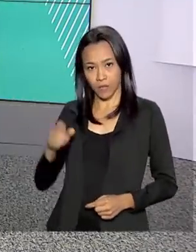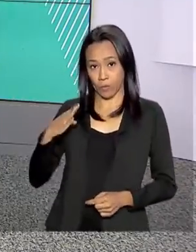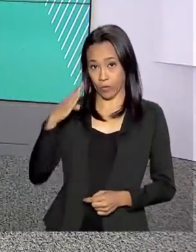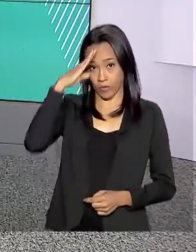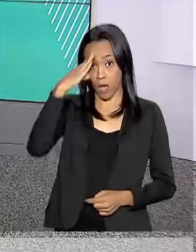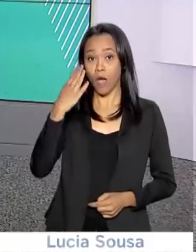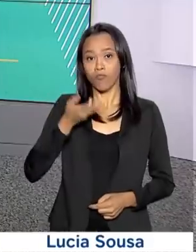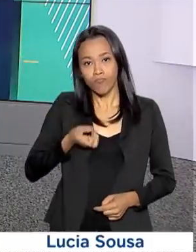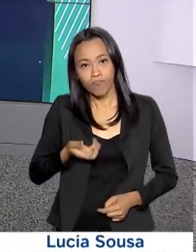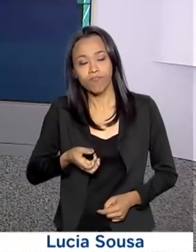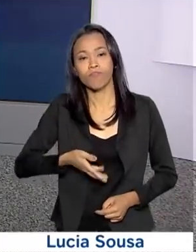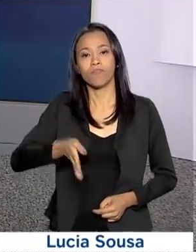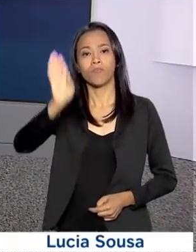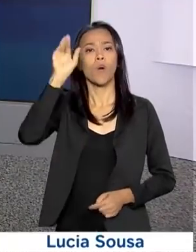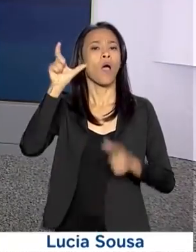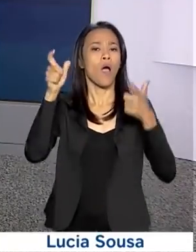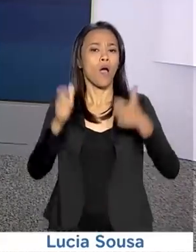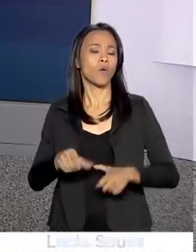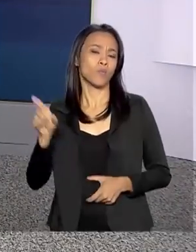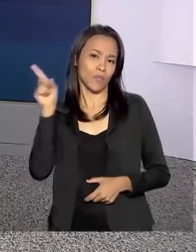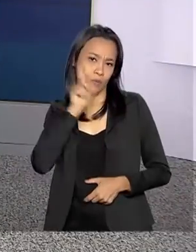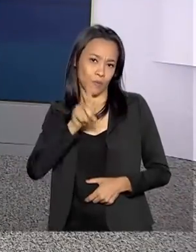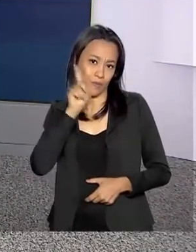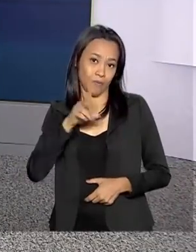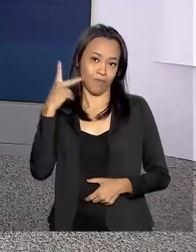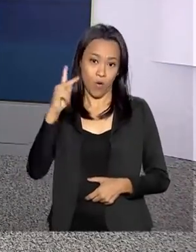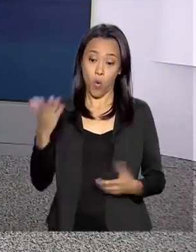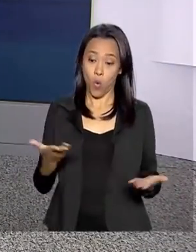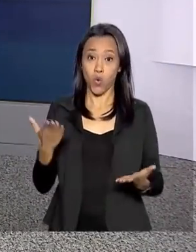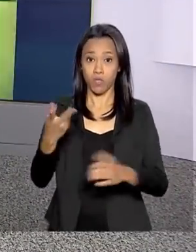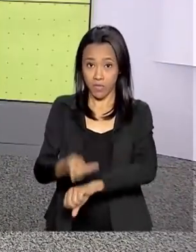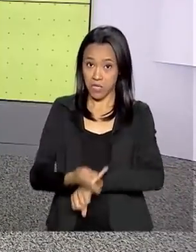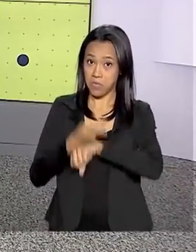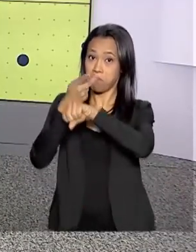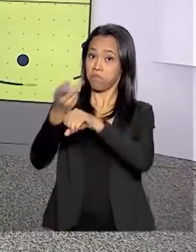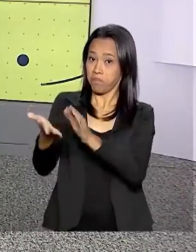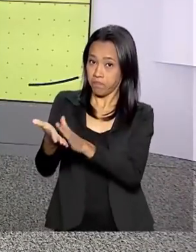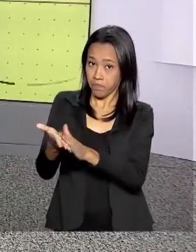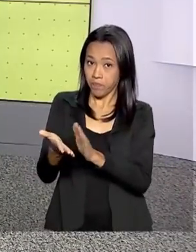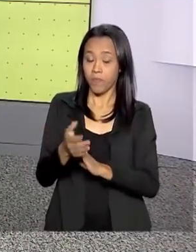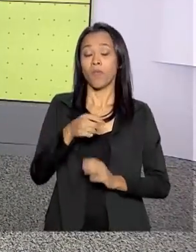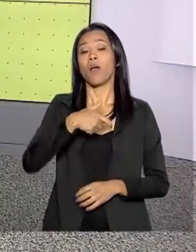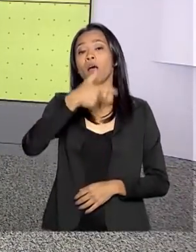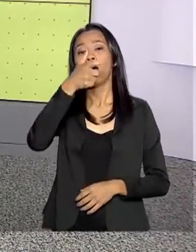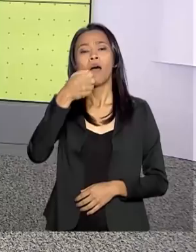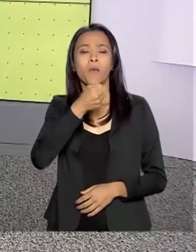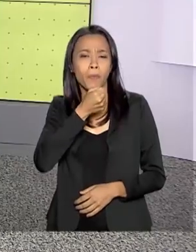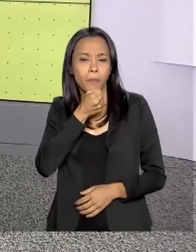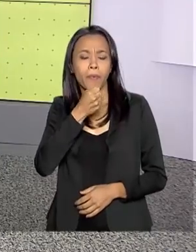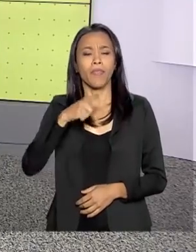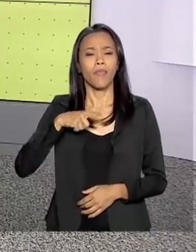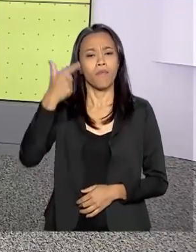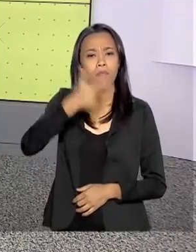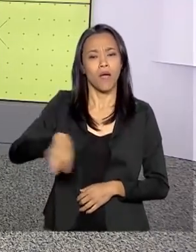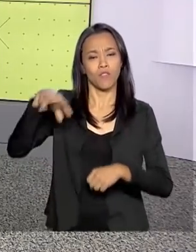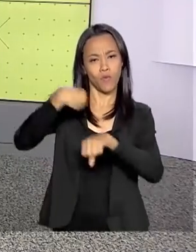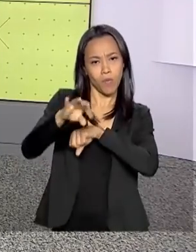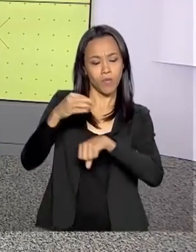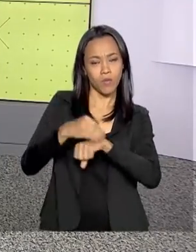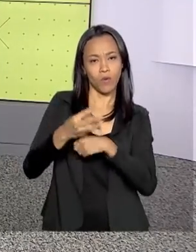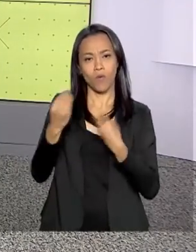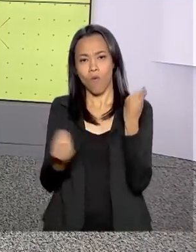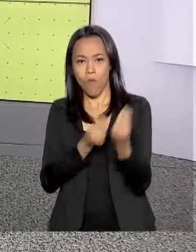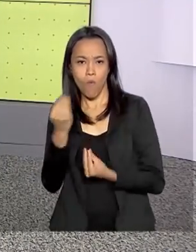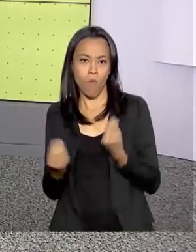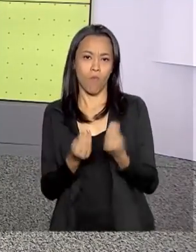Dallas, nos Estados Unidos, onde vai ser homenageado hoje. A nossa enviada especial, Luana Karen, tem mais informações sobre a agenda do